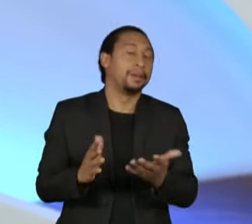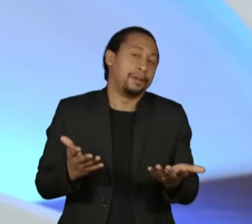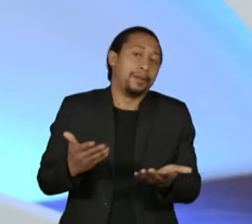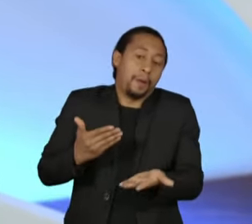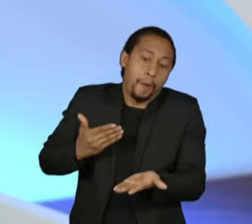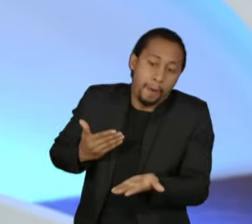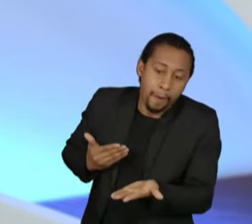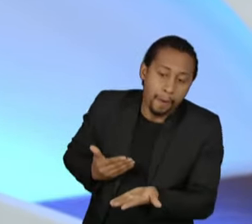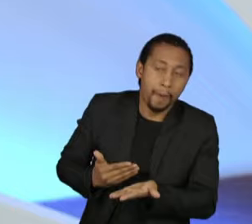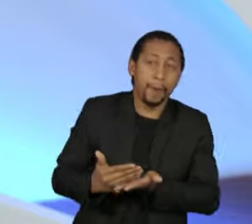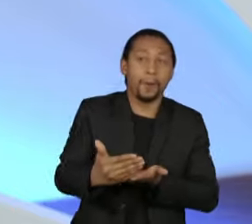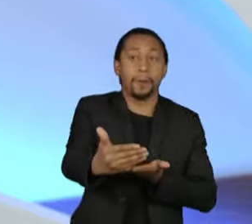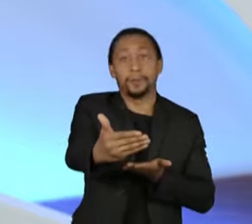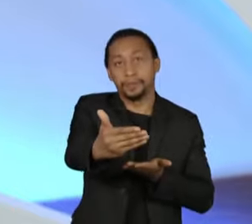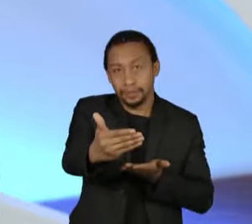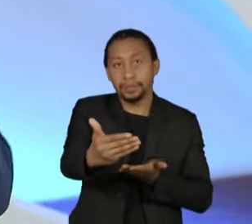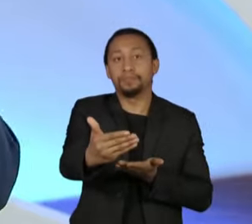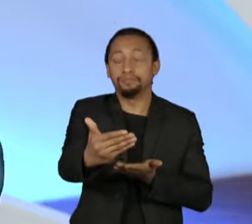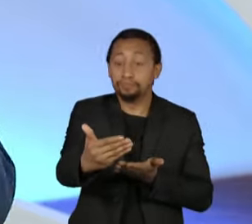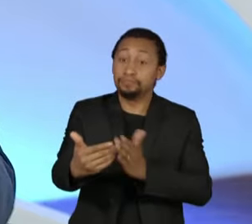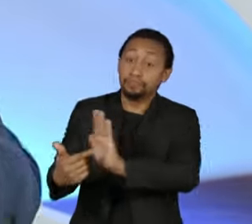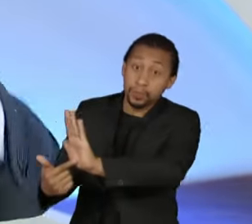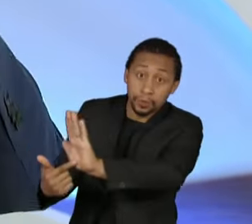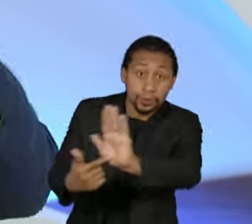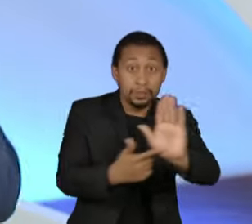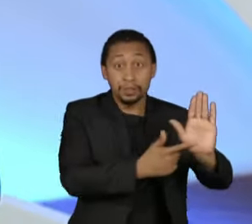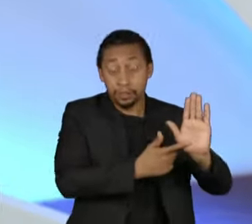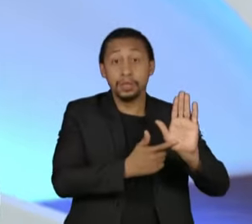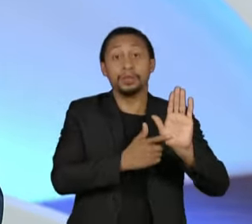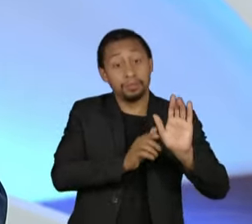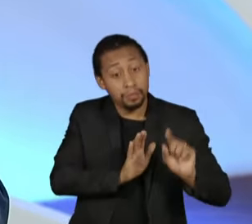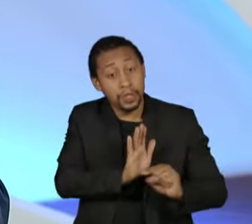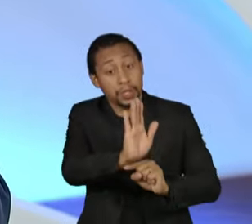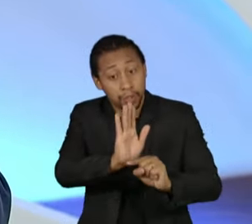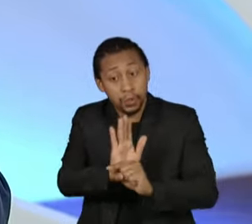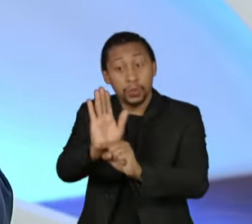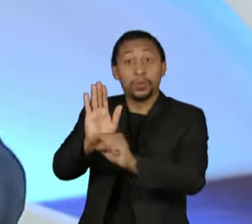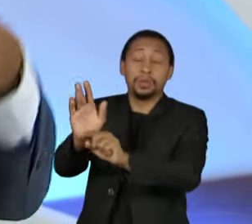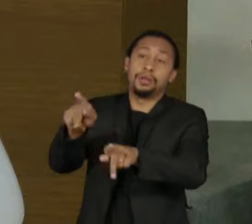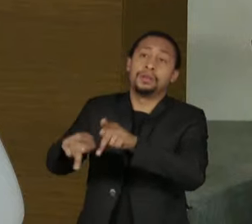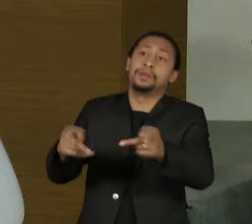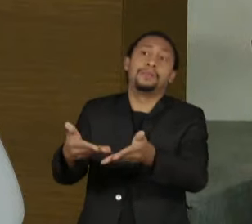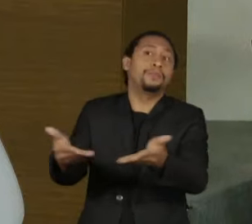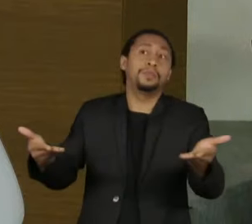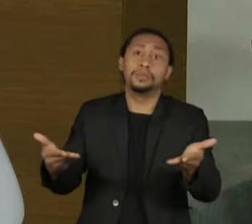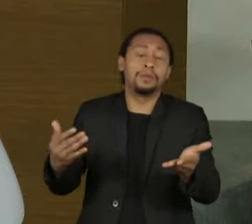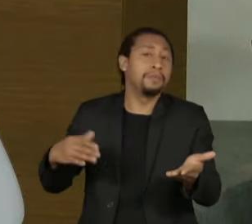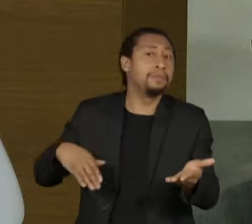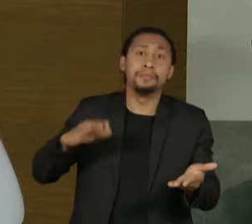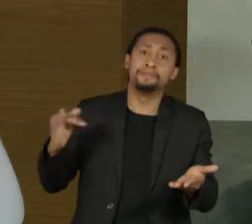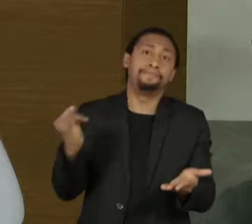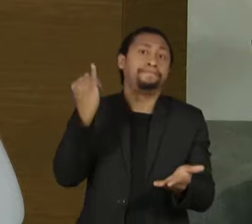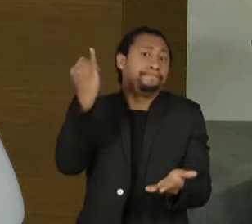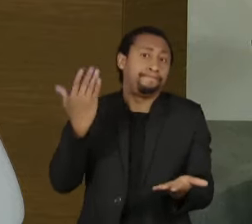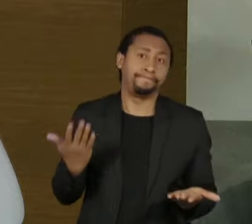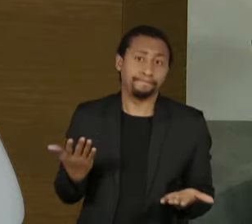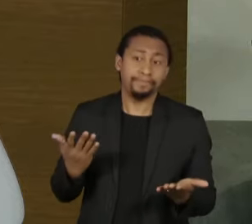começar mostrando o lado humano. A grande mudança que o povo fez